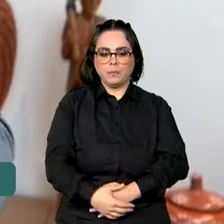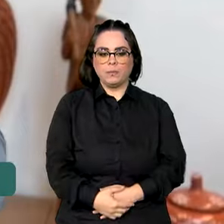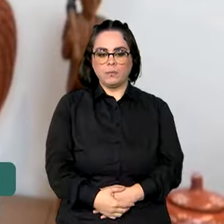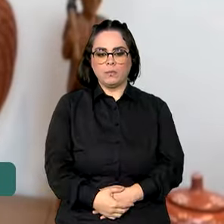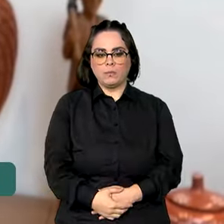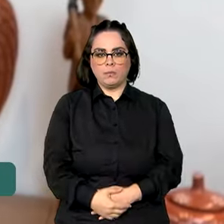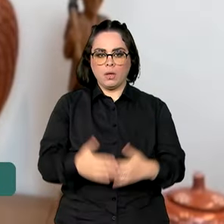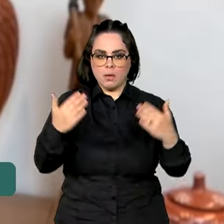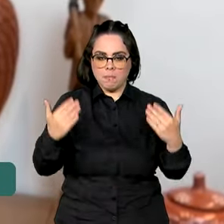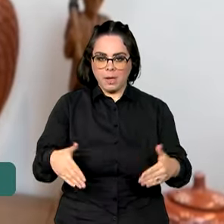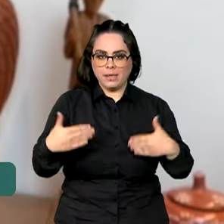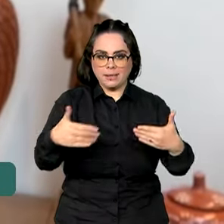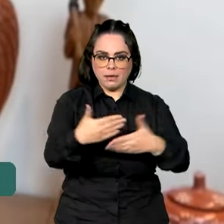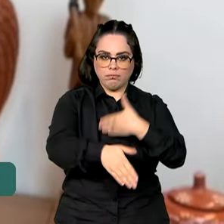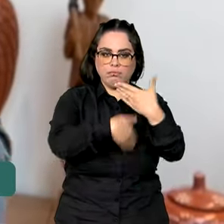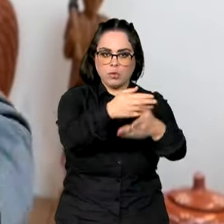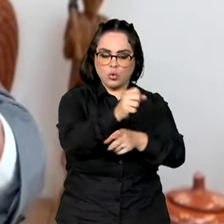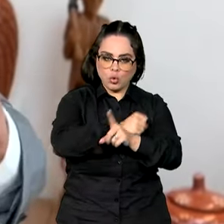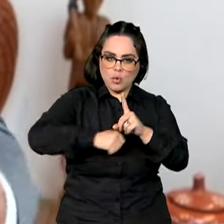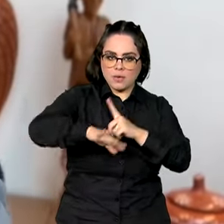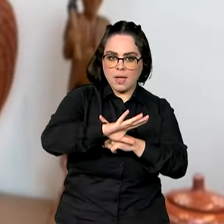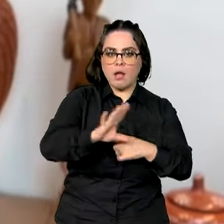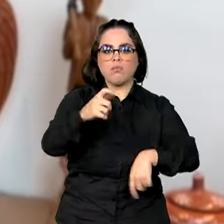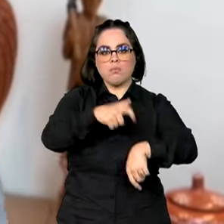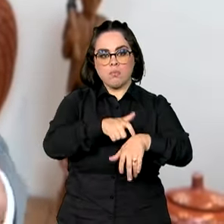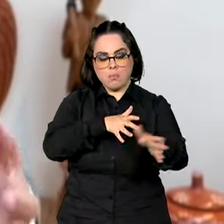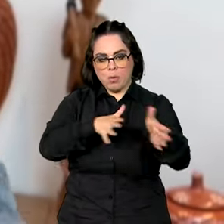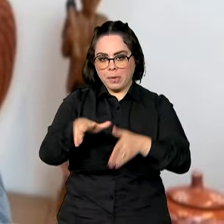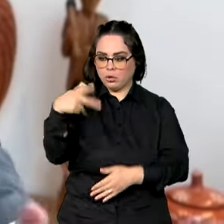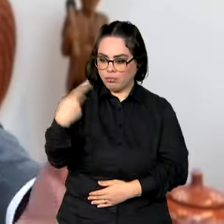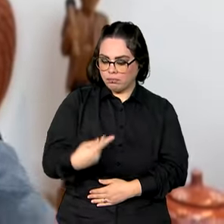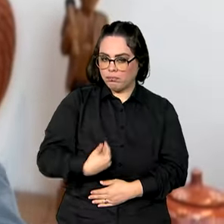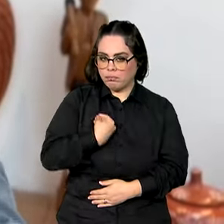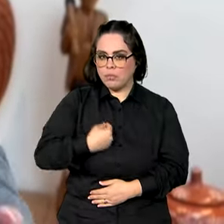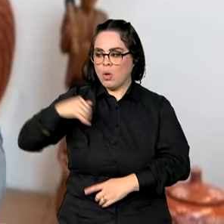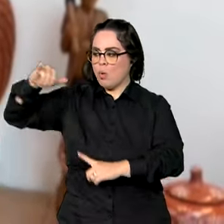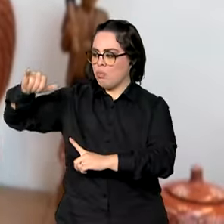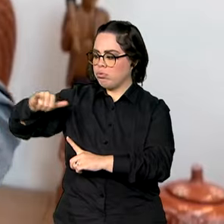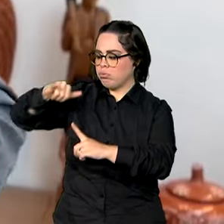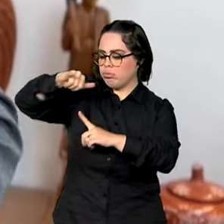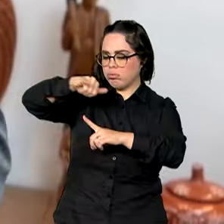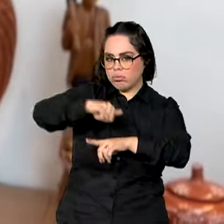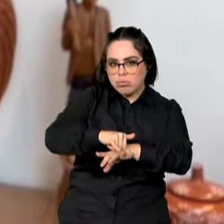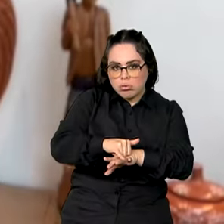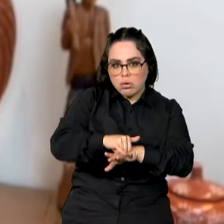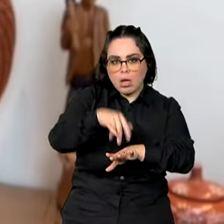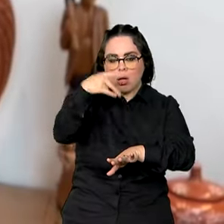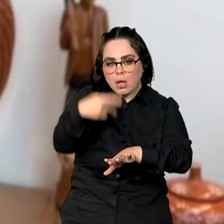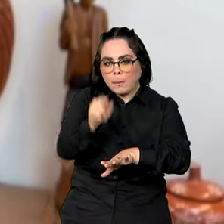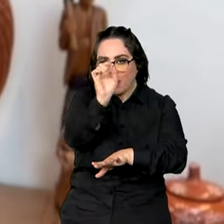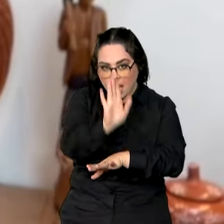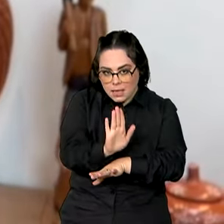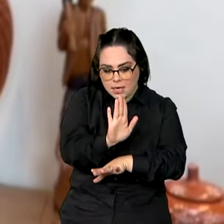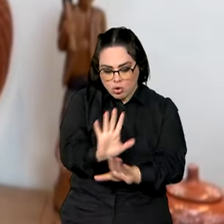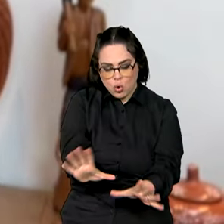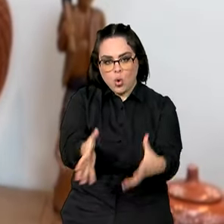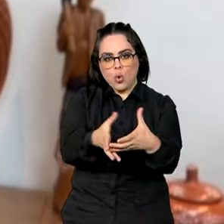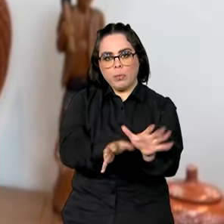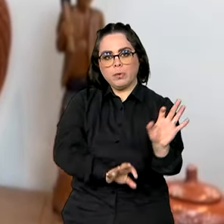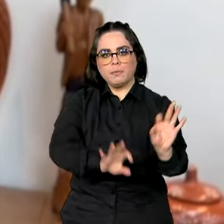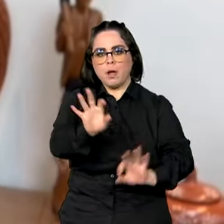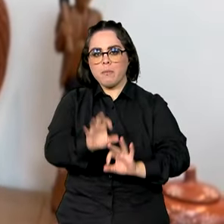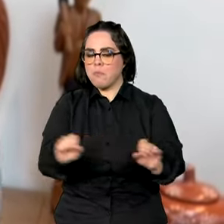Ministério do Desenvolvimento Social, no momento em que tem aqui o pouso da aeronave, a equipe ali está